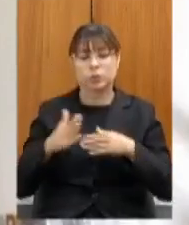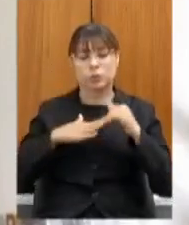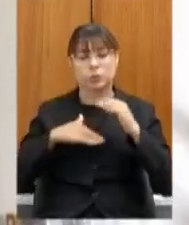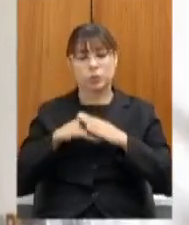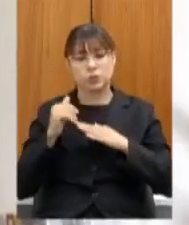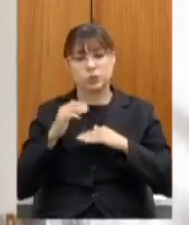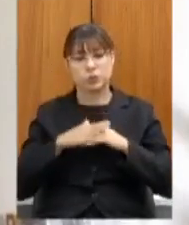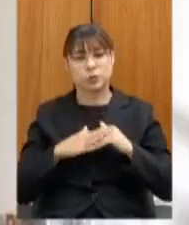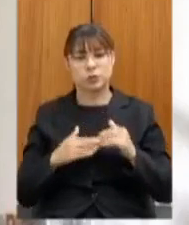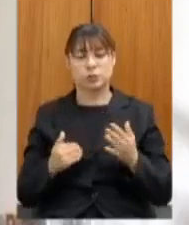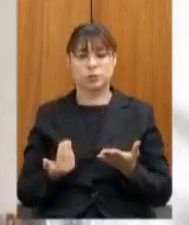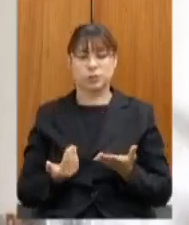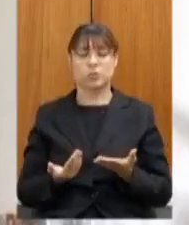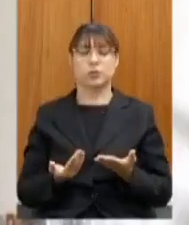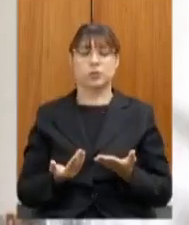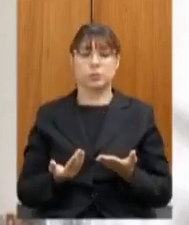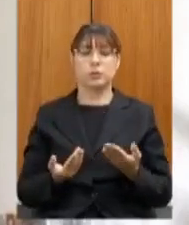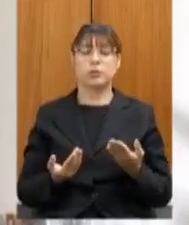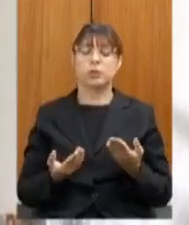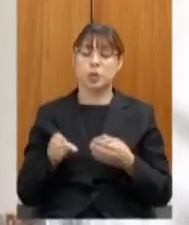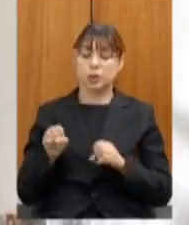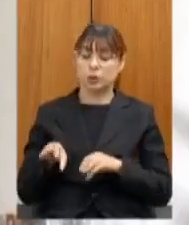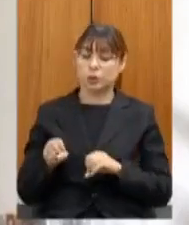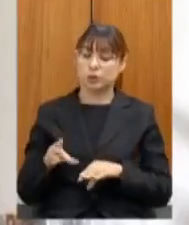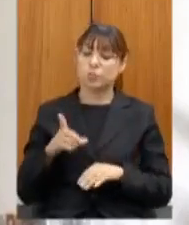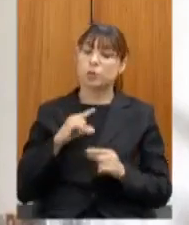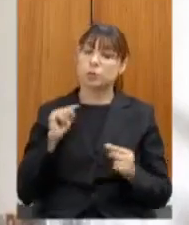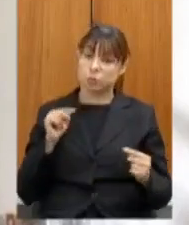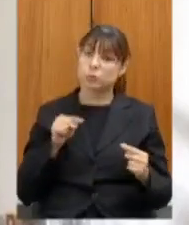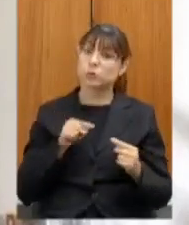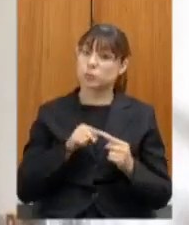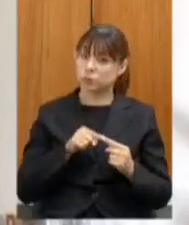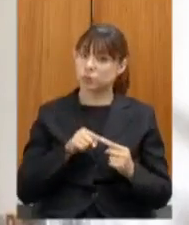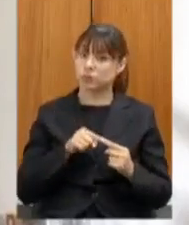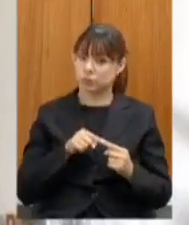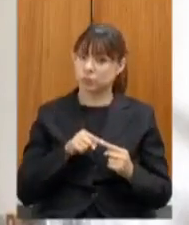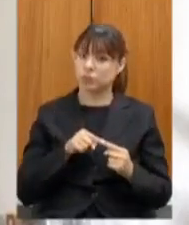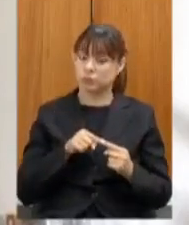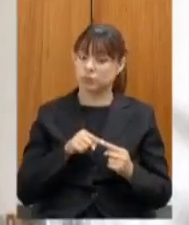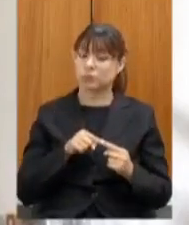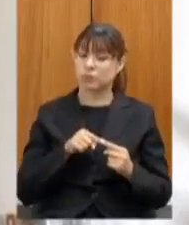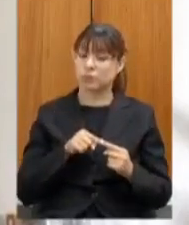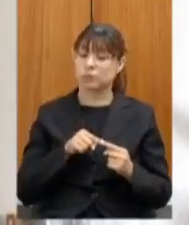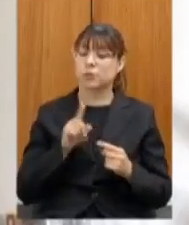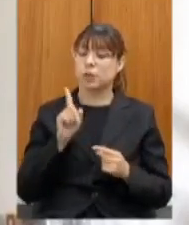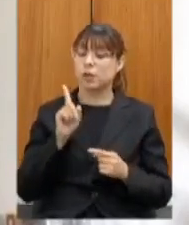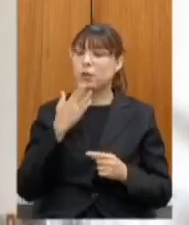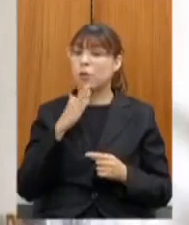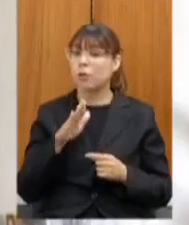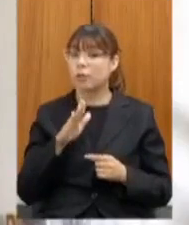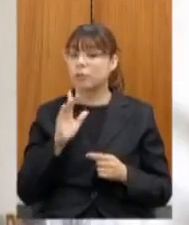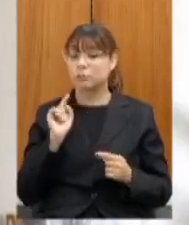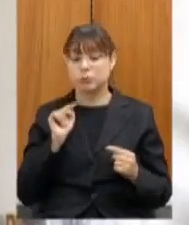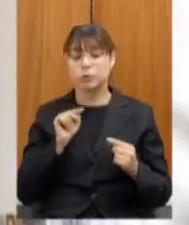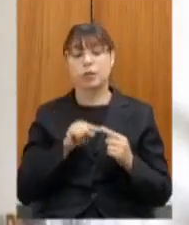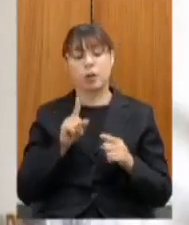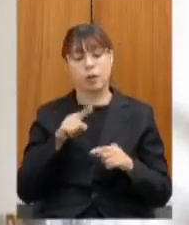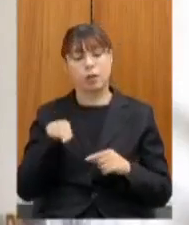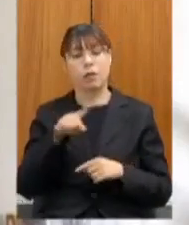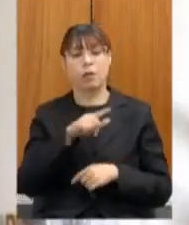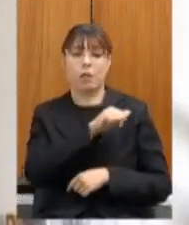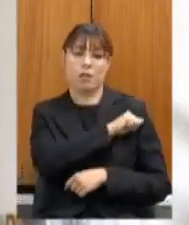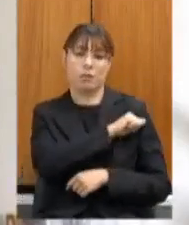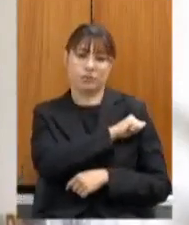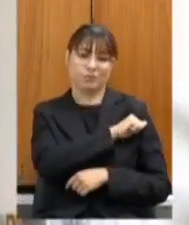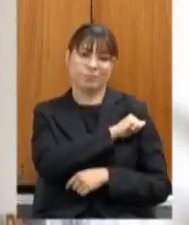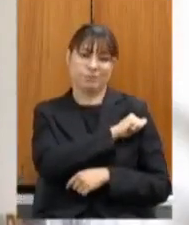em todo mundo e que a educação tem um objetivo fim e esse objetivo fim são os nossos alunos e